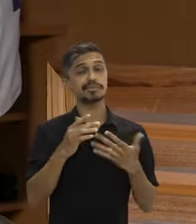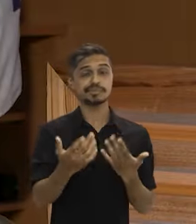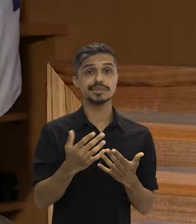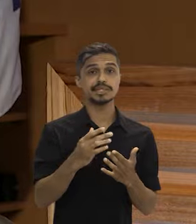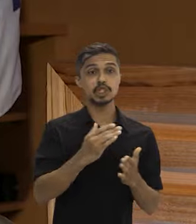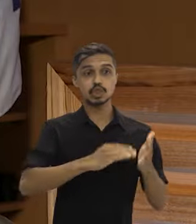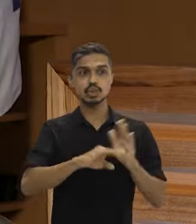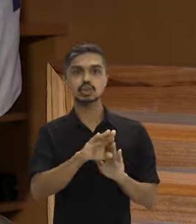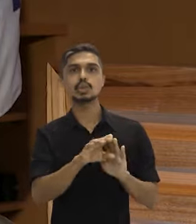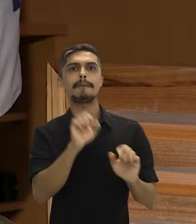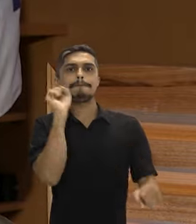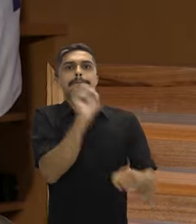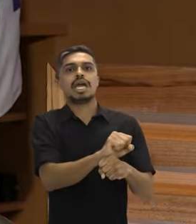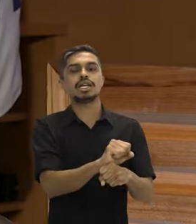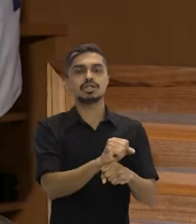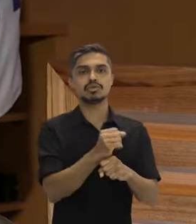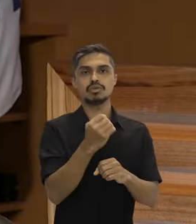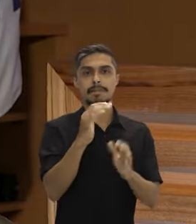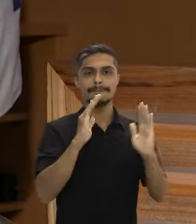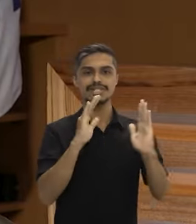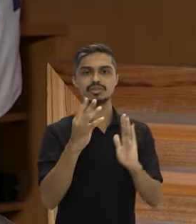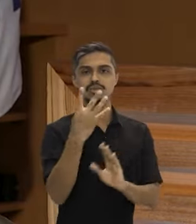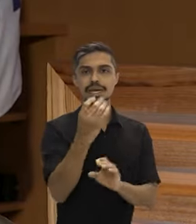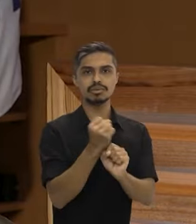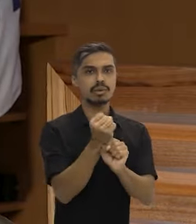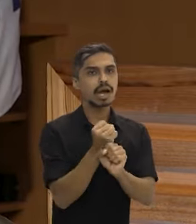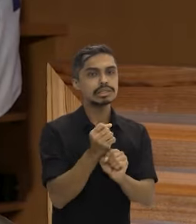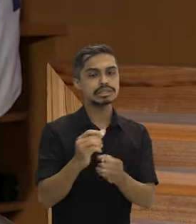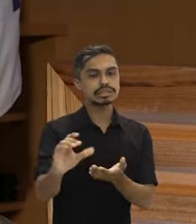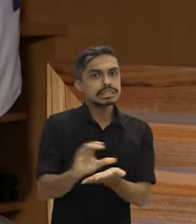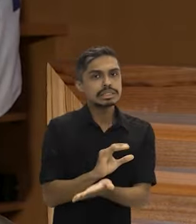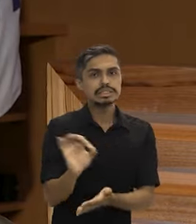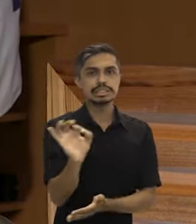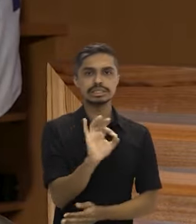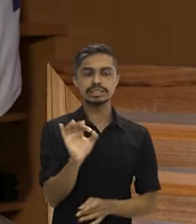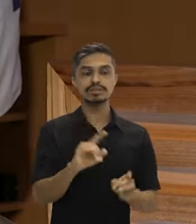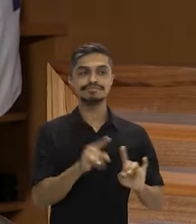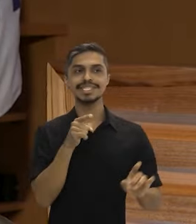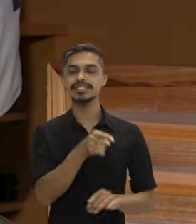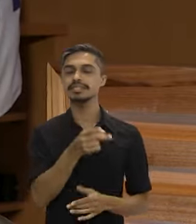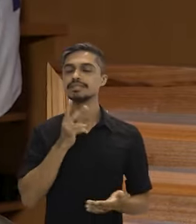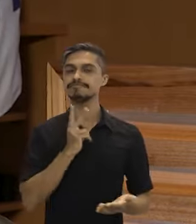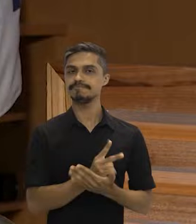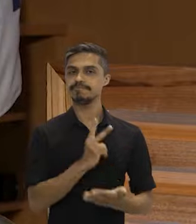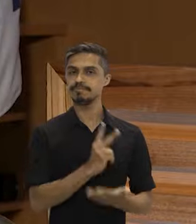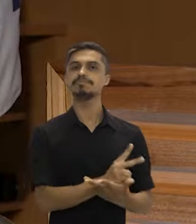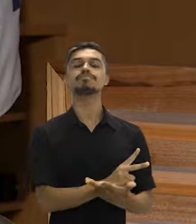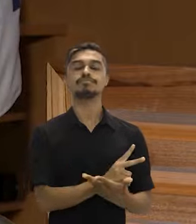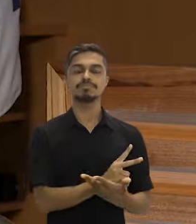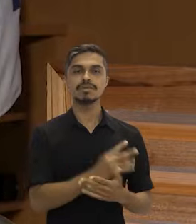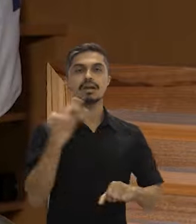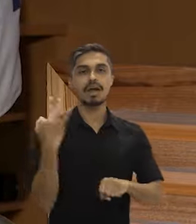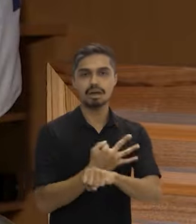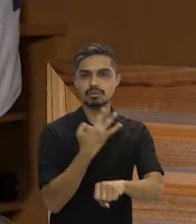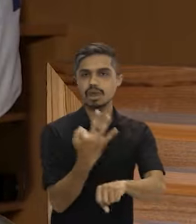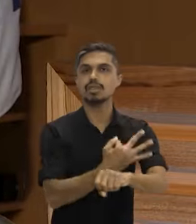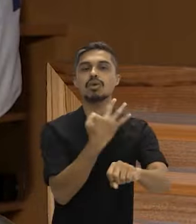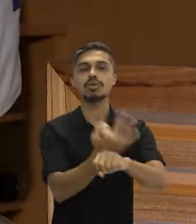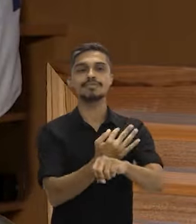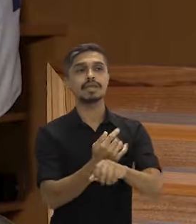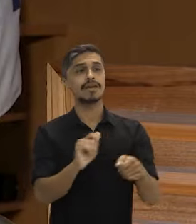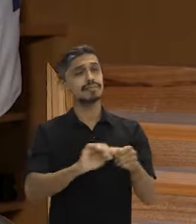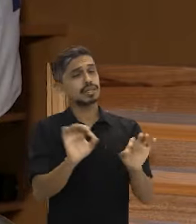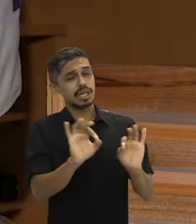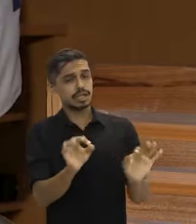funcionamento todo paralisado, quatro anos sem receber um centavo, ele se manteve sem realizar